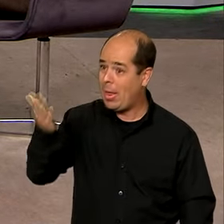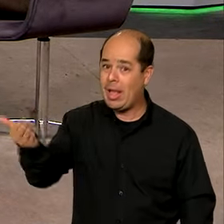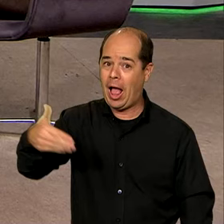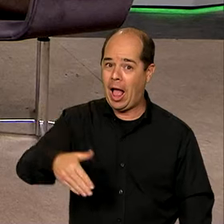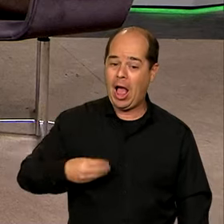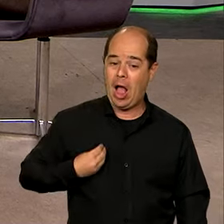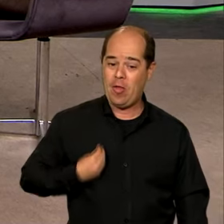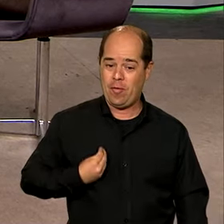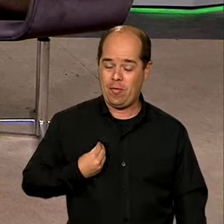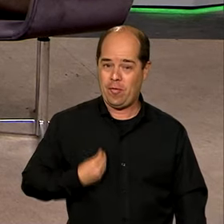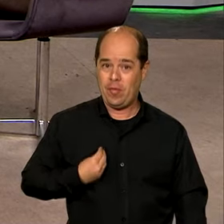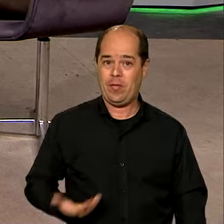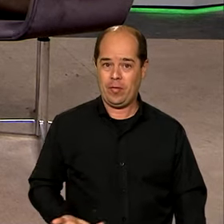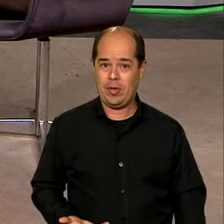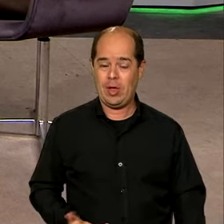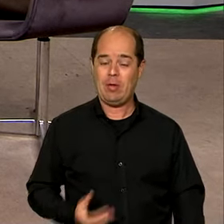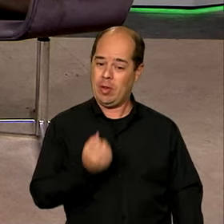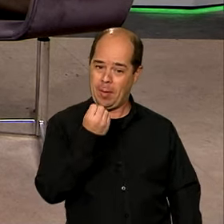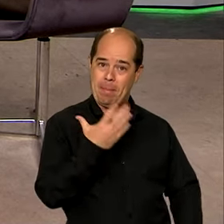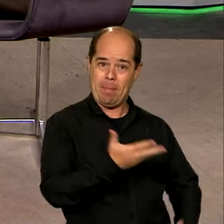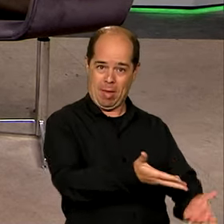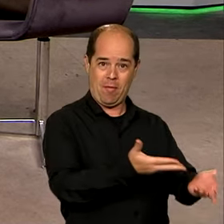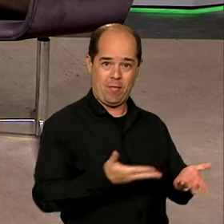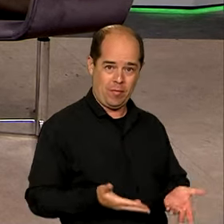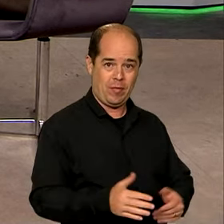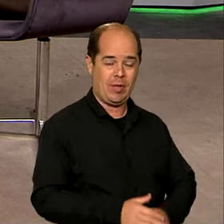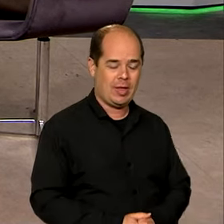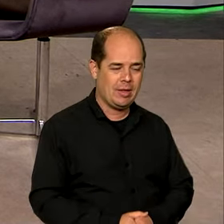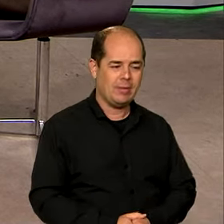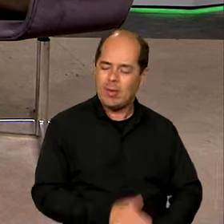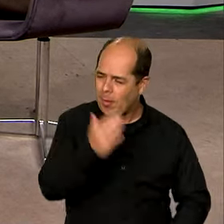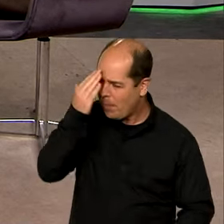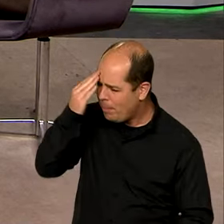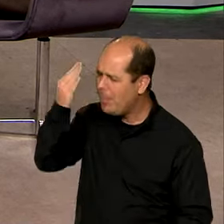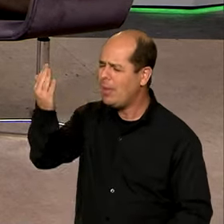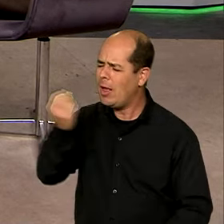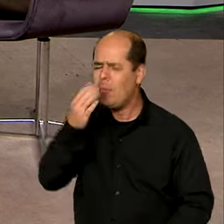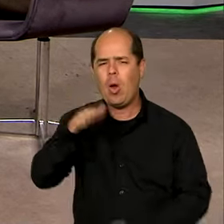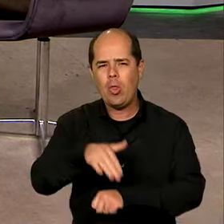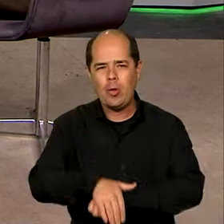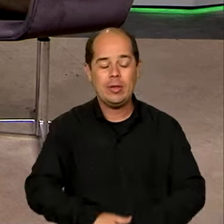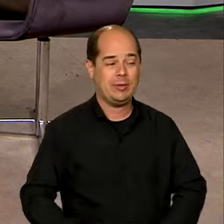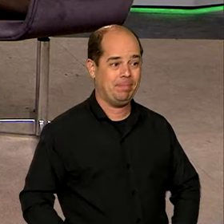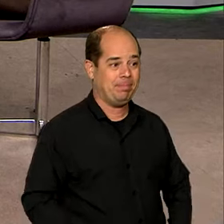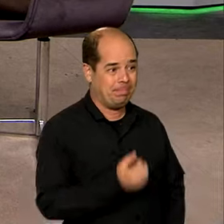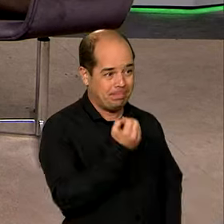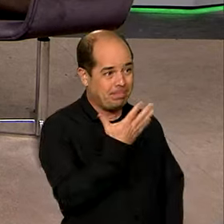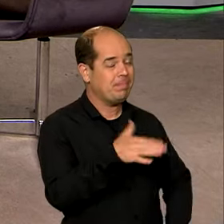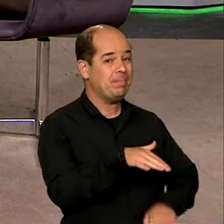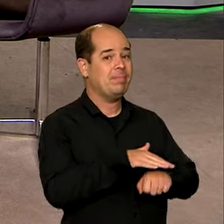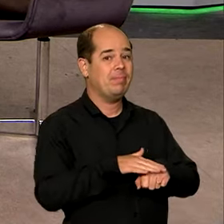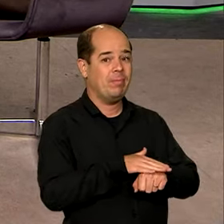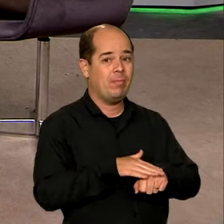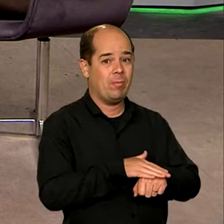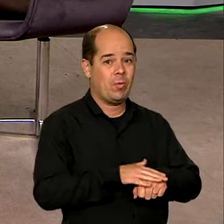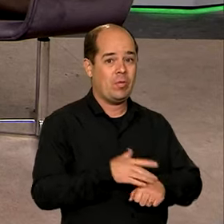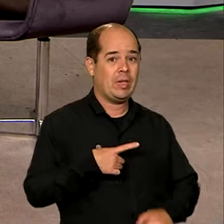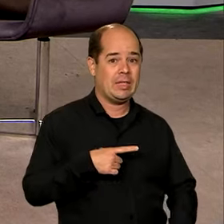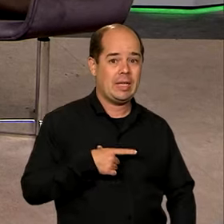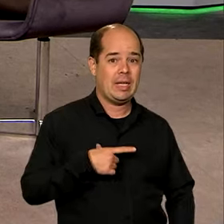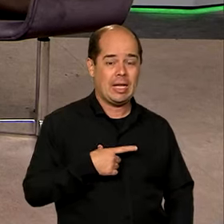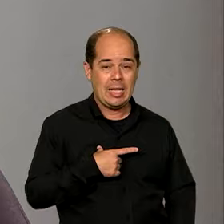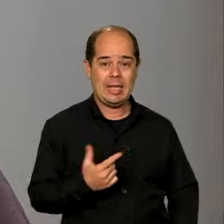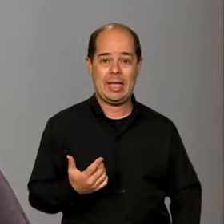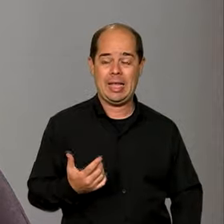sua presença aqui no Brasil em Dia. Seja bem-vindo. Muito obrigado. Boa noite. Boa noite. Bom, a gente vai conversar aqui sobre essa rede privativa de